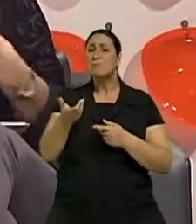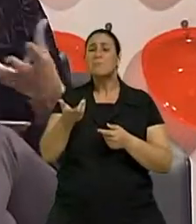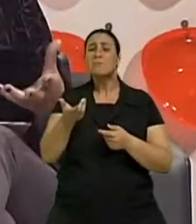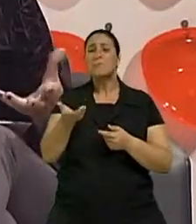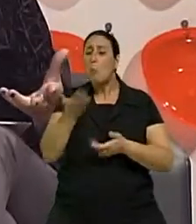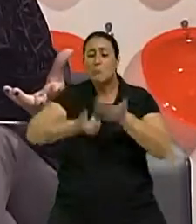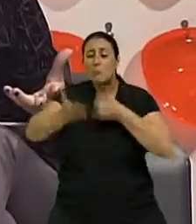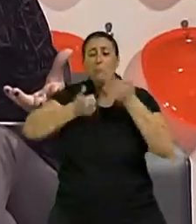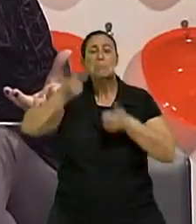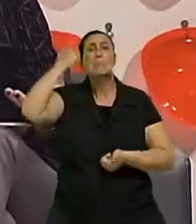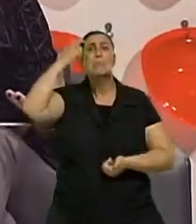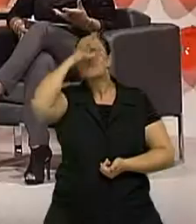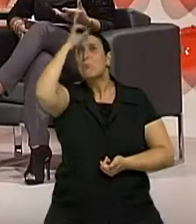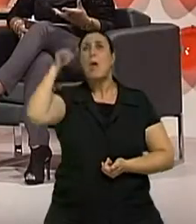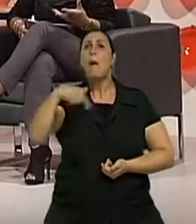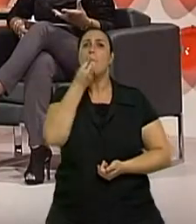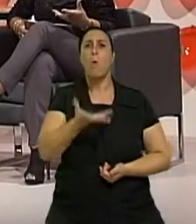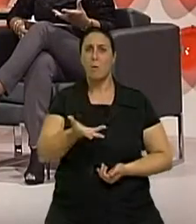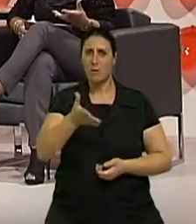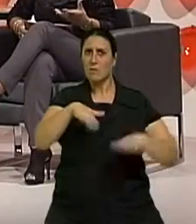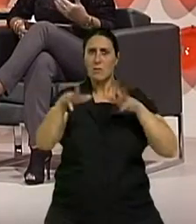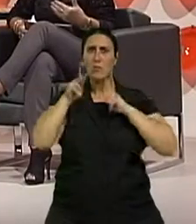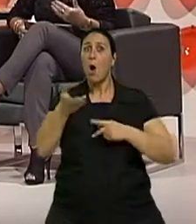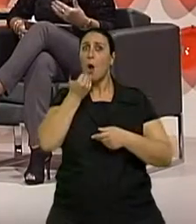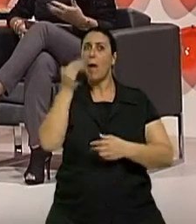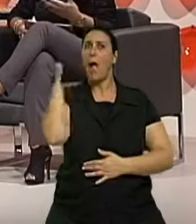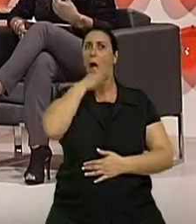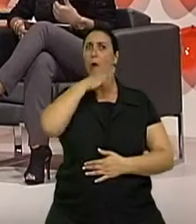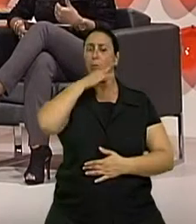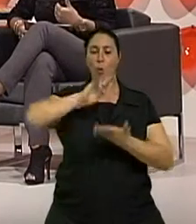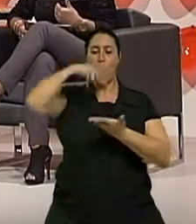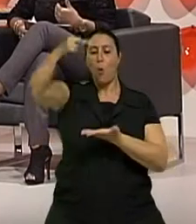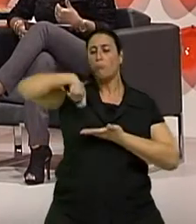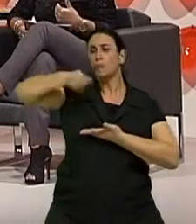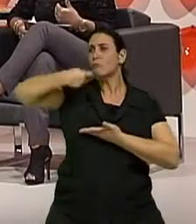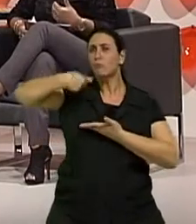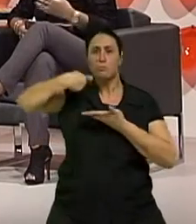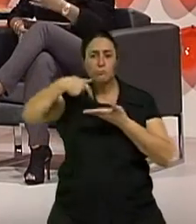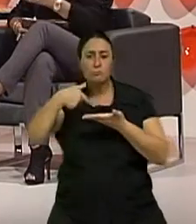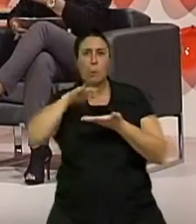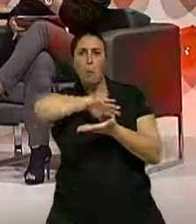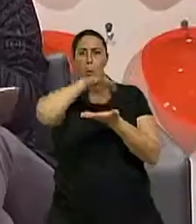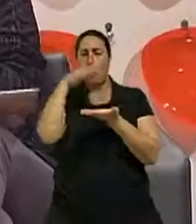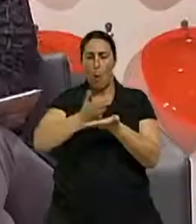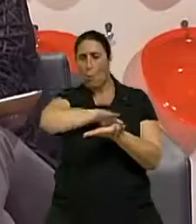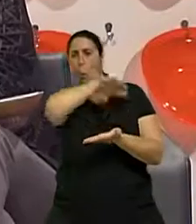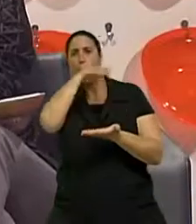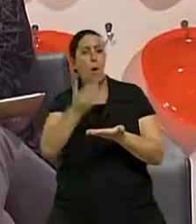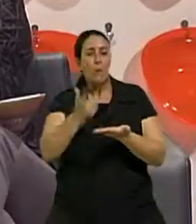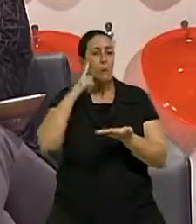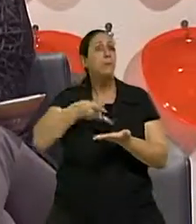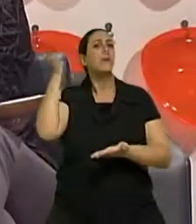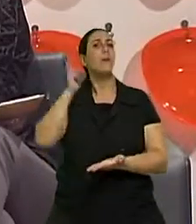que ela nem sabe se é bom. Ela come tão rápido também, aí ela come o dobro, ela nem sabe se é bom, né, doutora? É. Mas fora